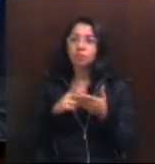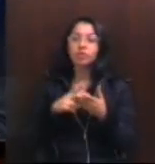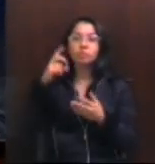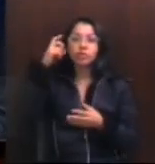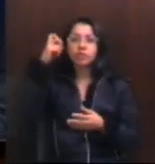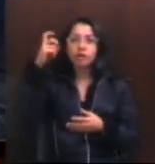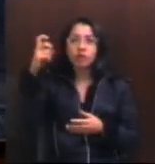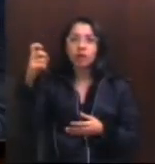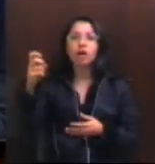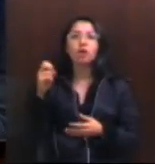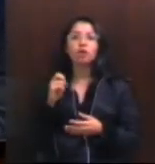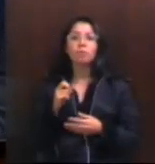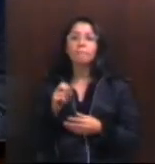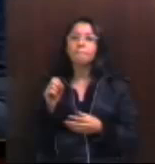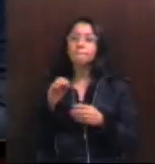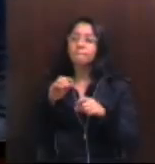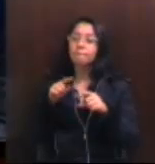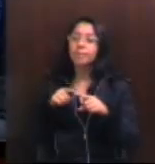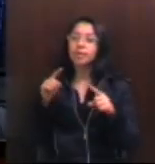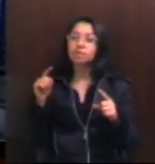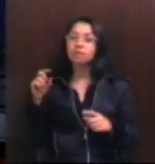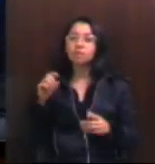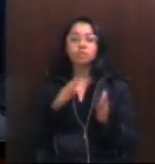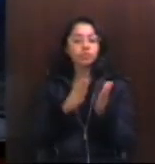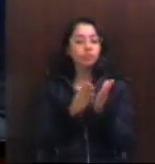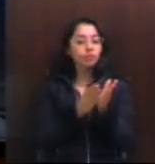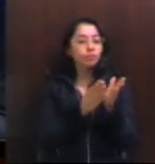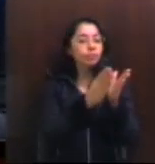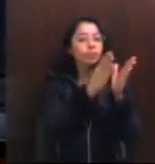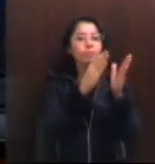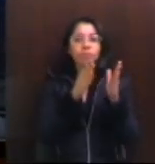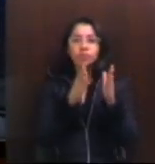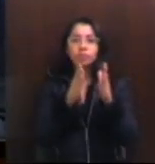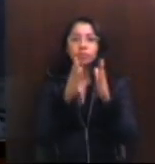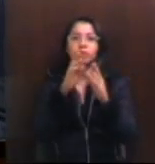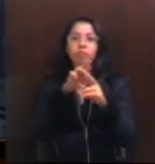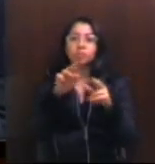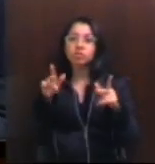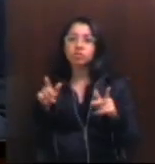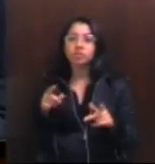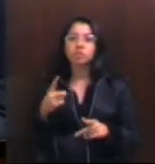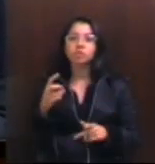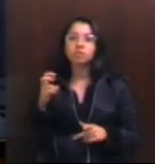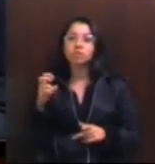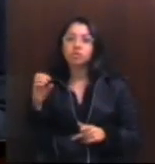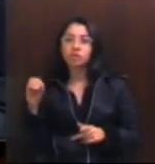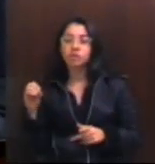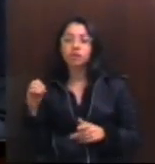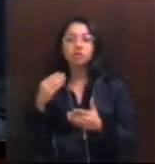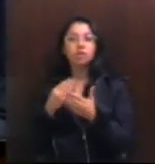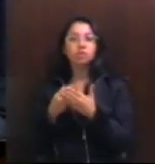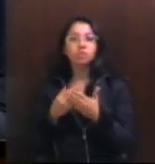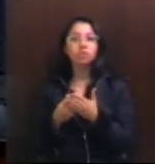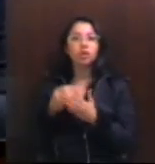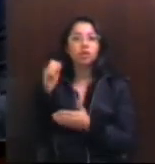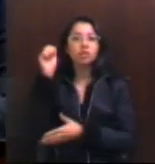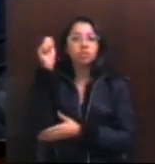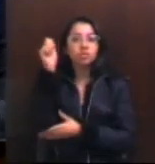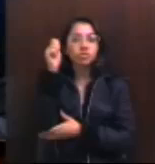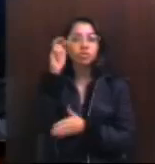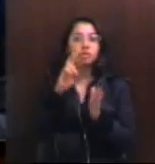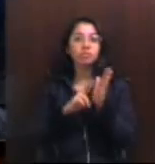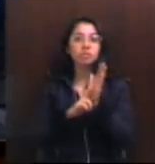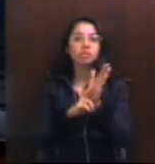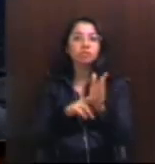Talvez as ocupações, as 150 escolas ocupadas no estado do Rio Grande do Sul, representem o que de